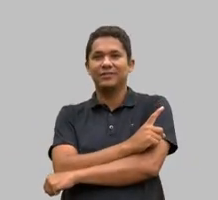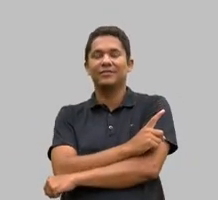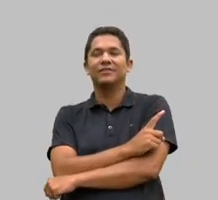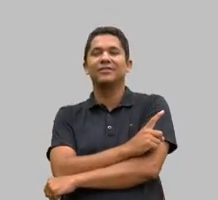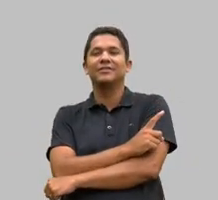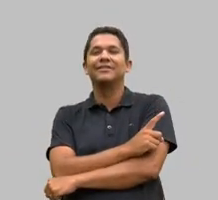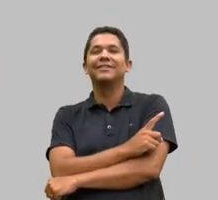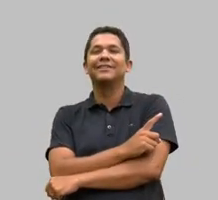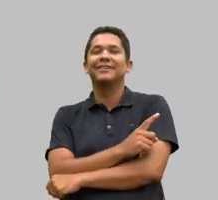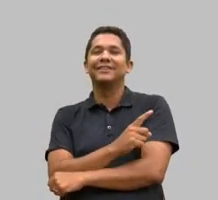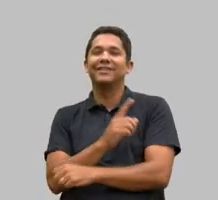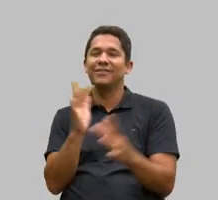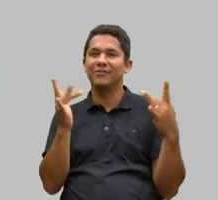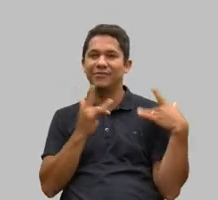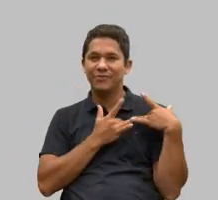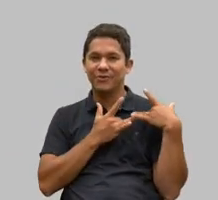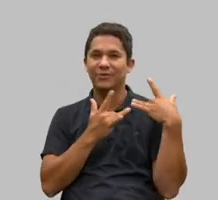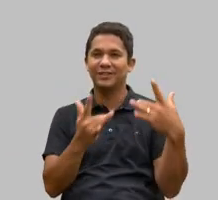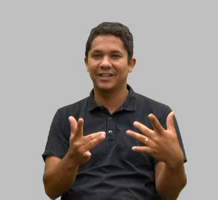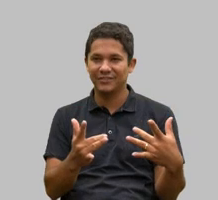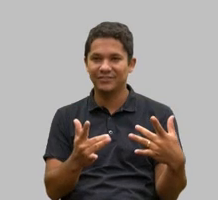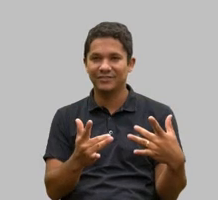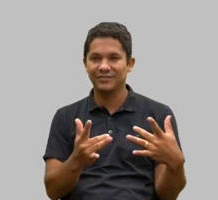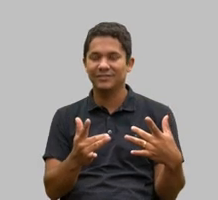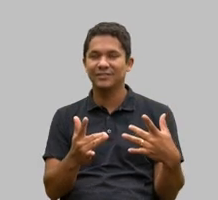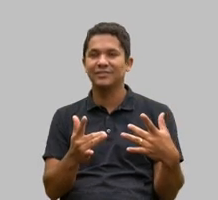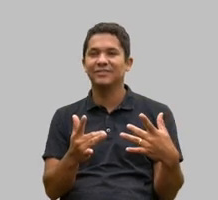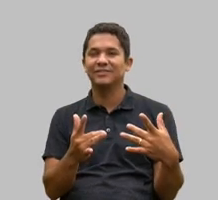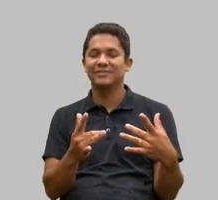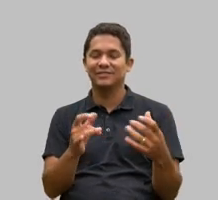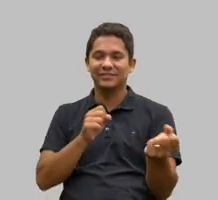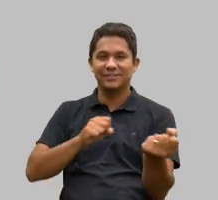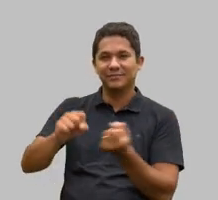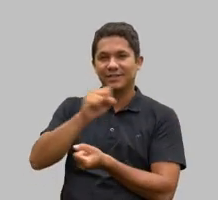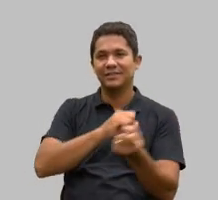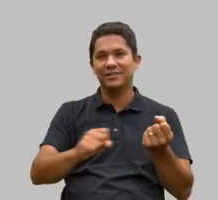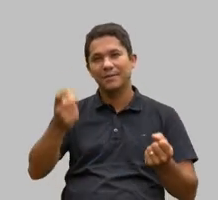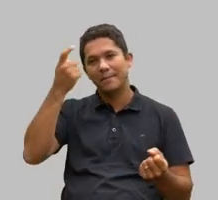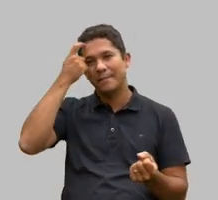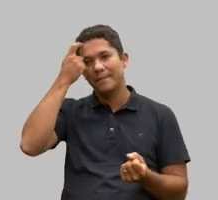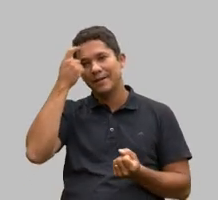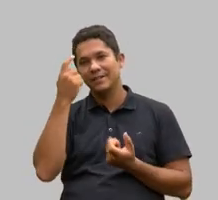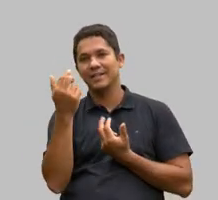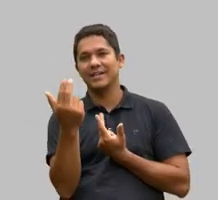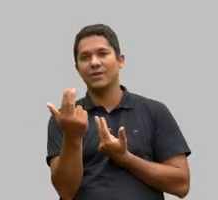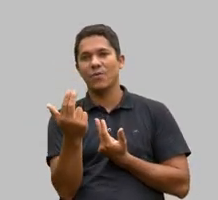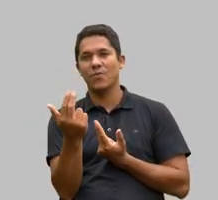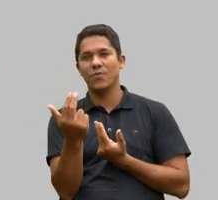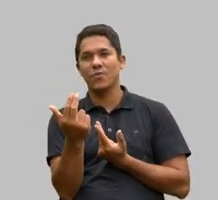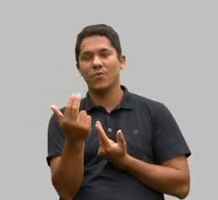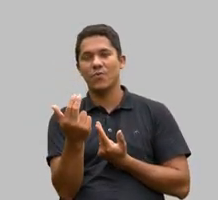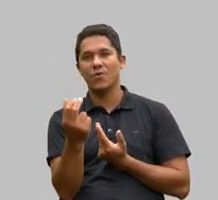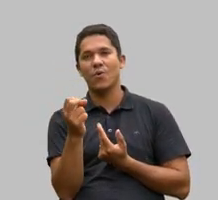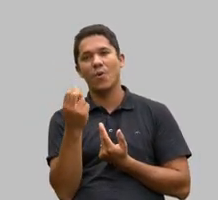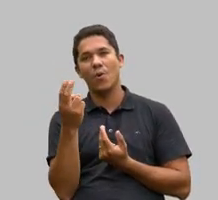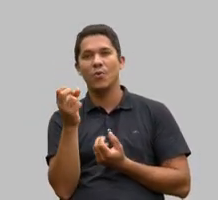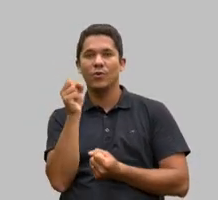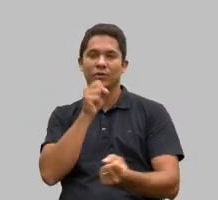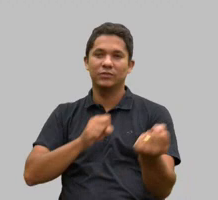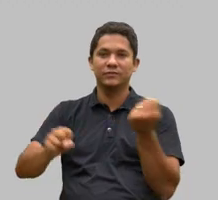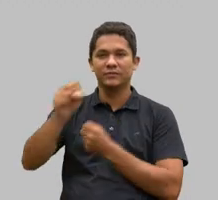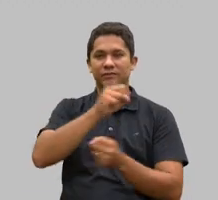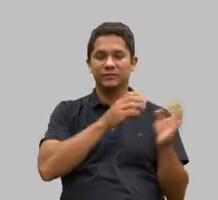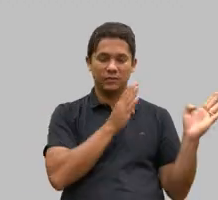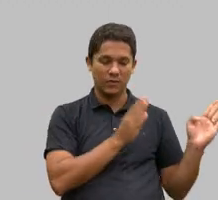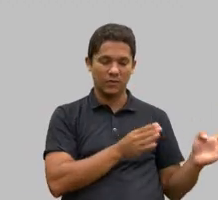sustentabilidade forem uma ideia única ou a sustentabilidade das organizações para fazer o voluntariado